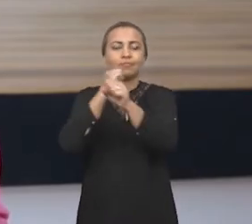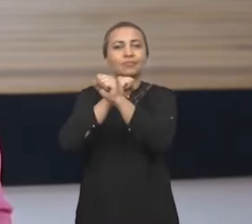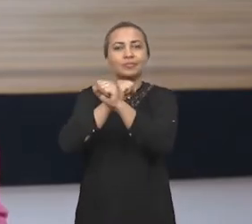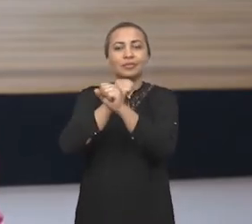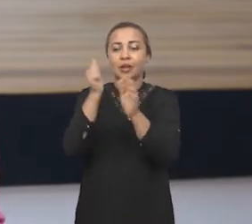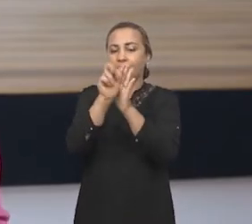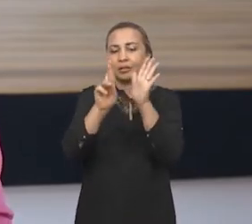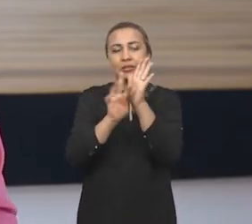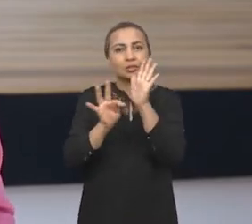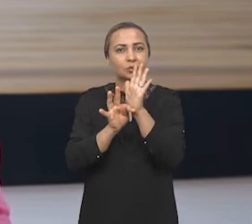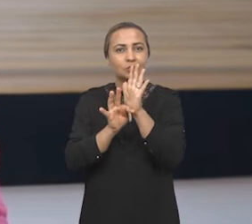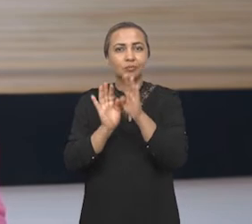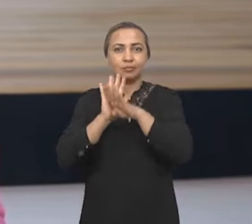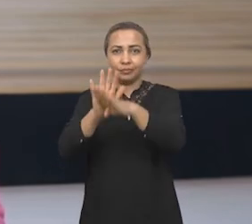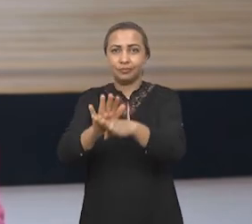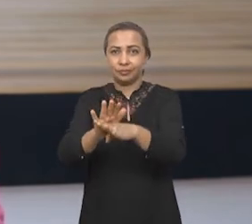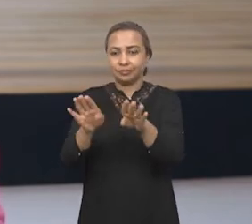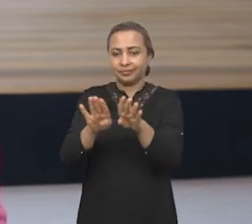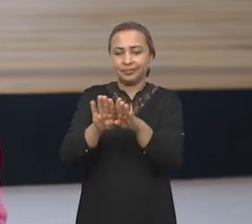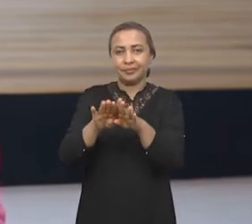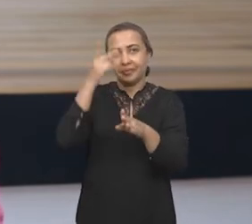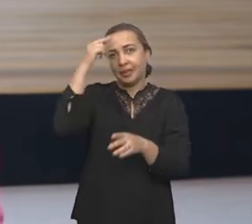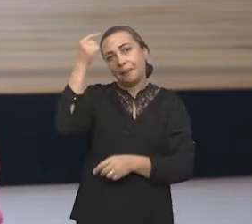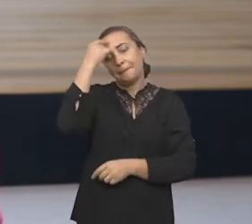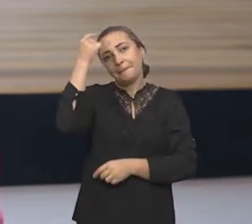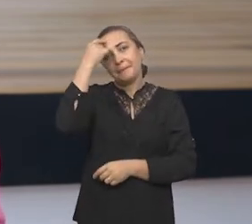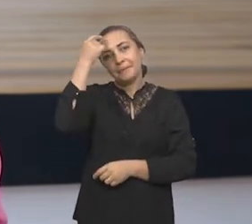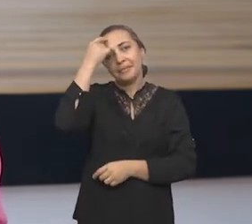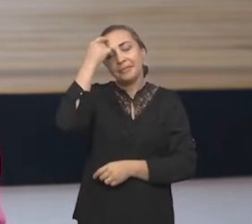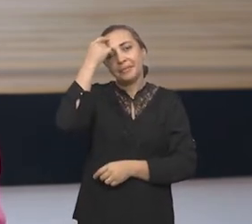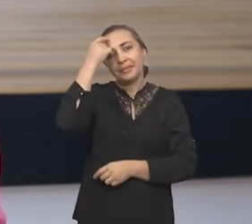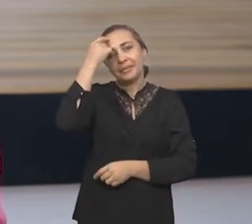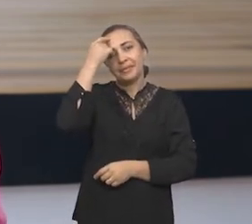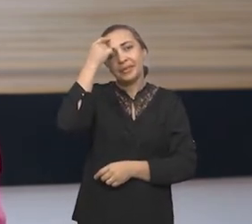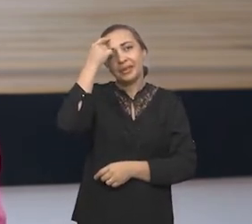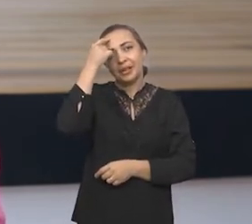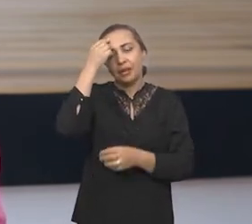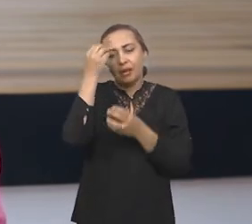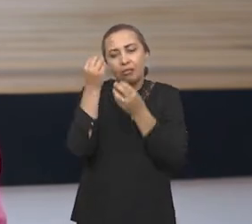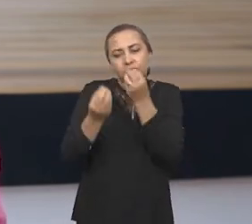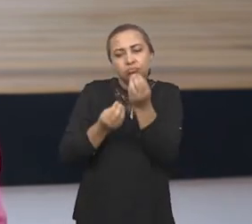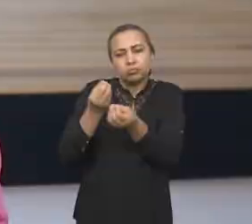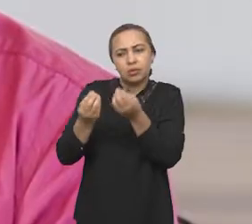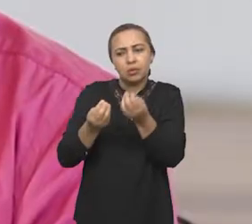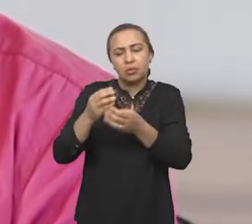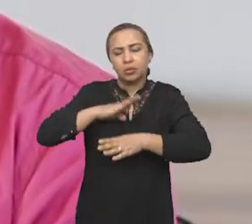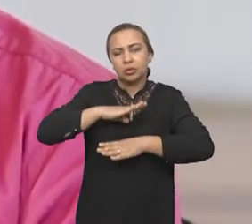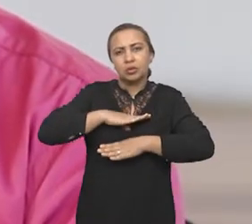contribui, embora tangencialmente, para se pensar formas de